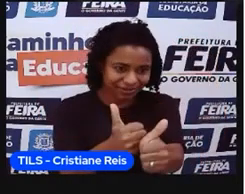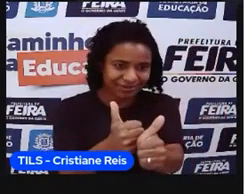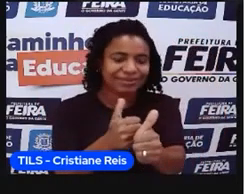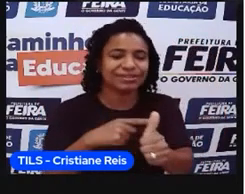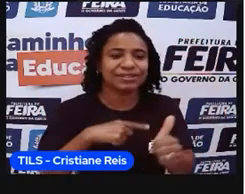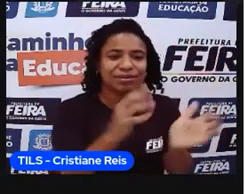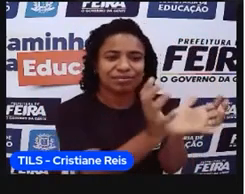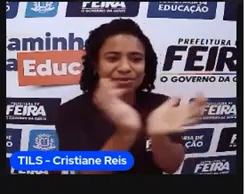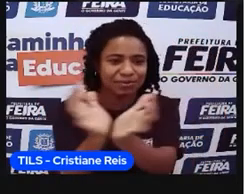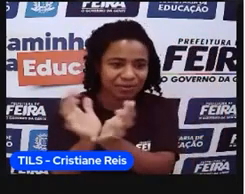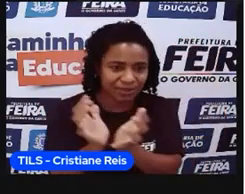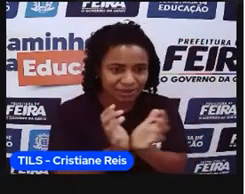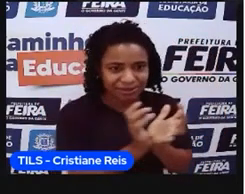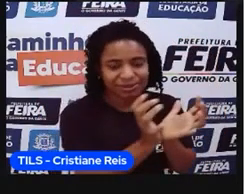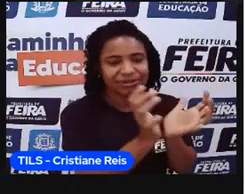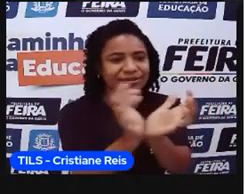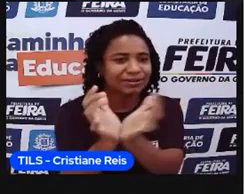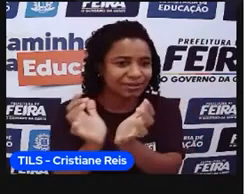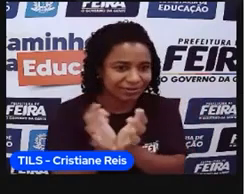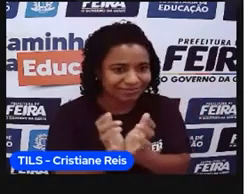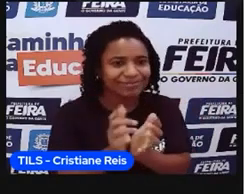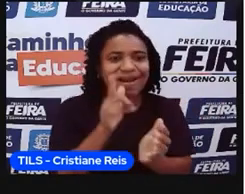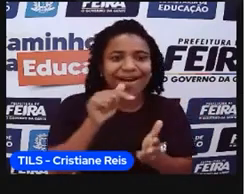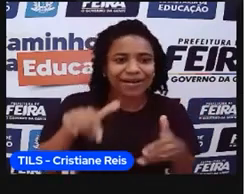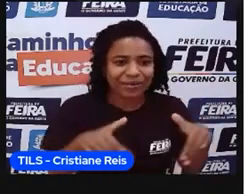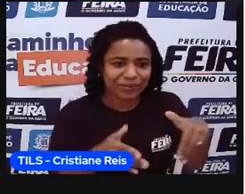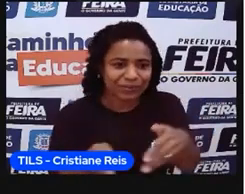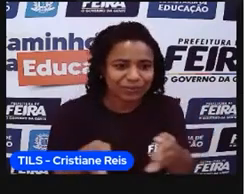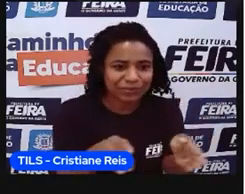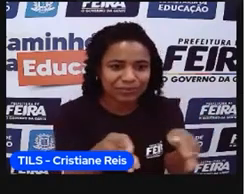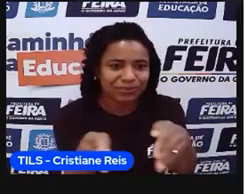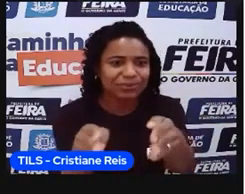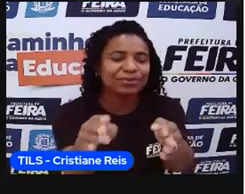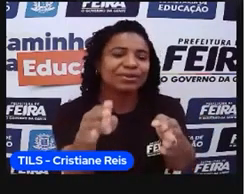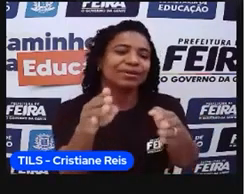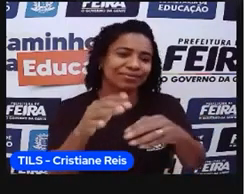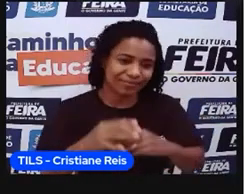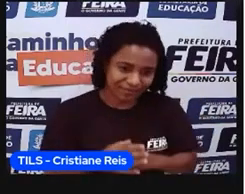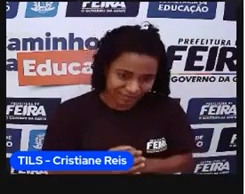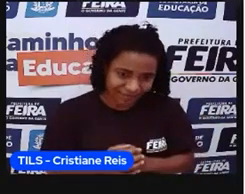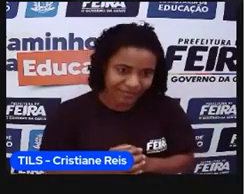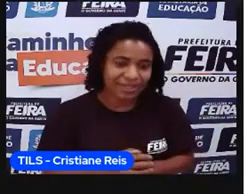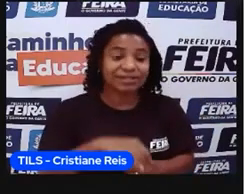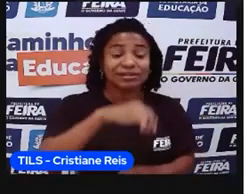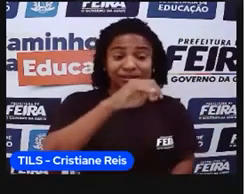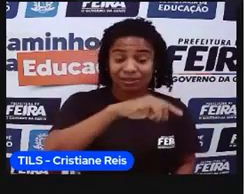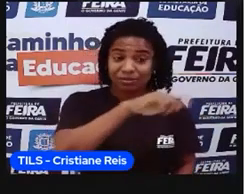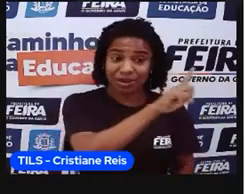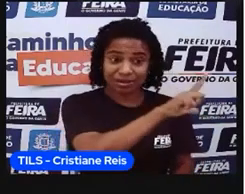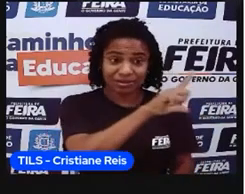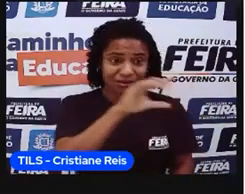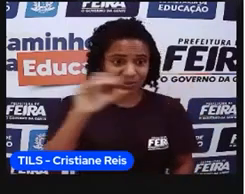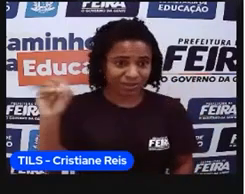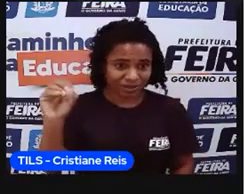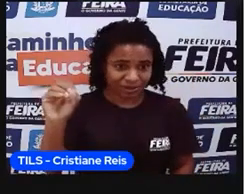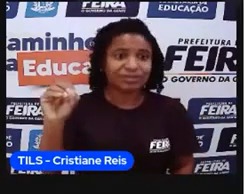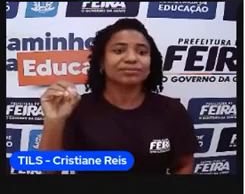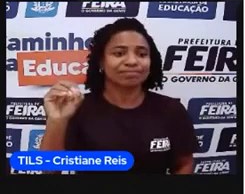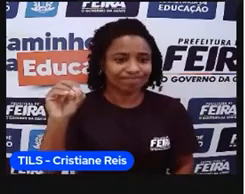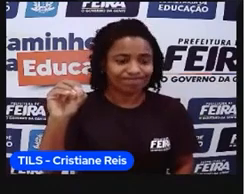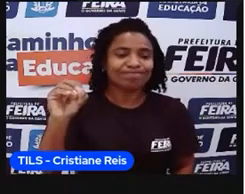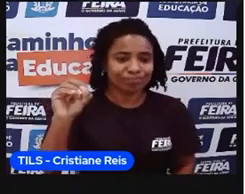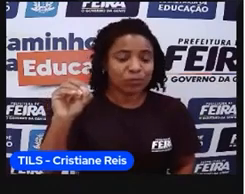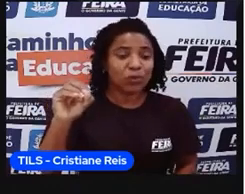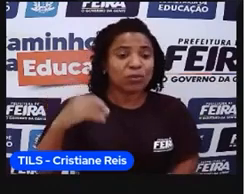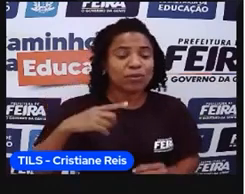populações eram ribeirinhas e onde eles iam chegando, eles vieram nesse processo, né, de leste para oeste, eles iam chegando